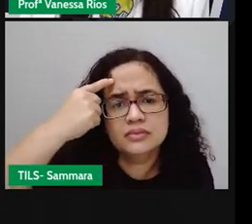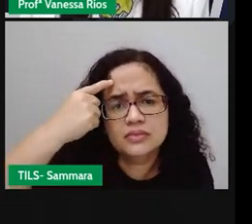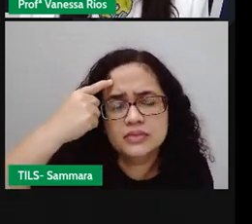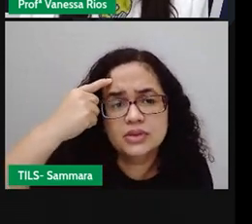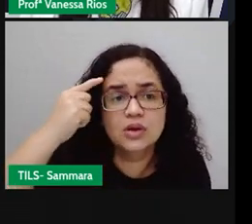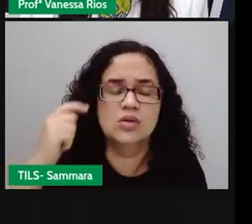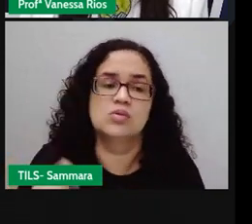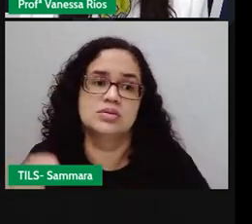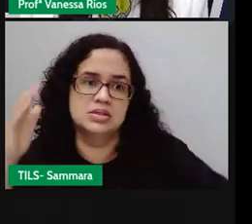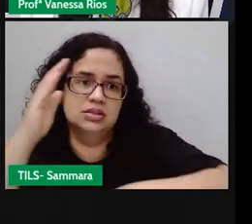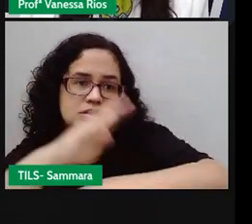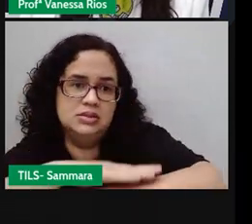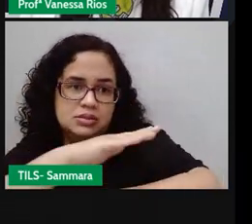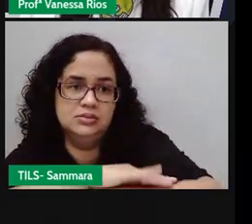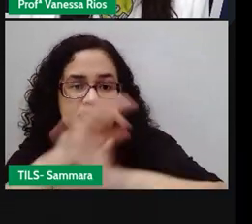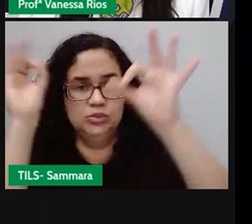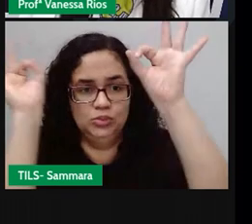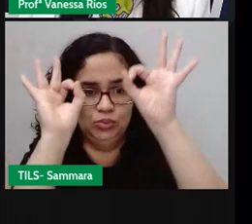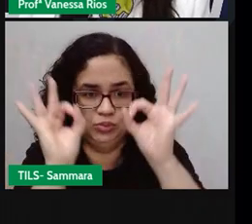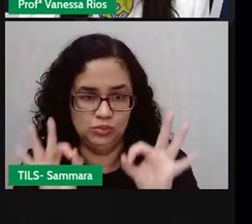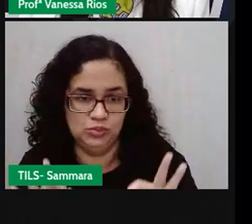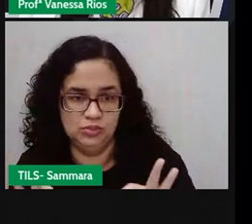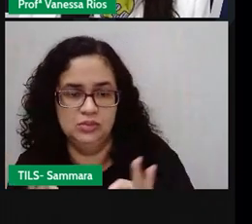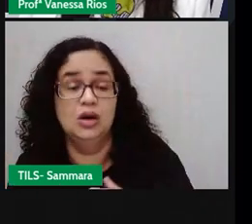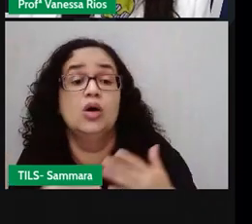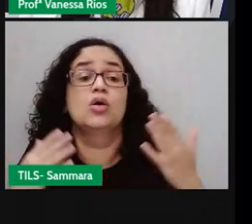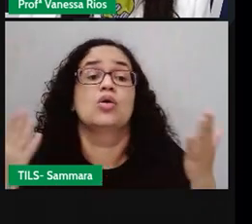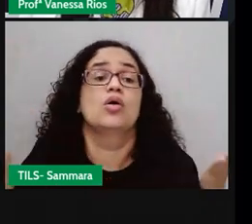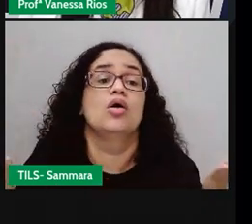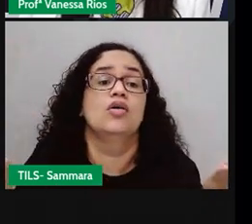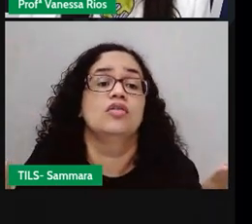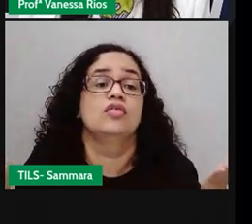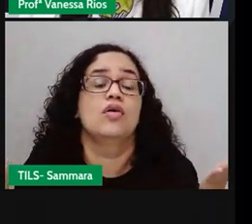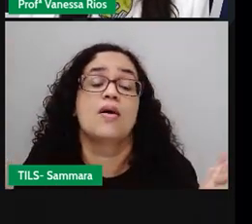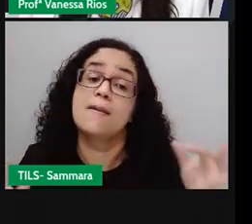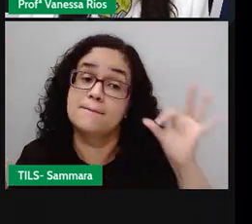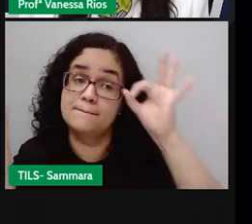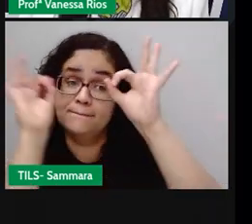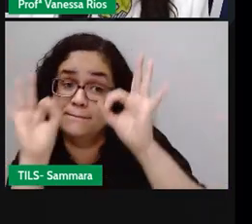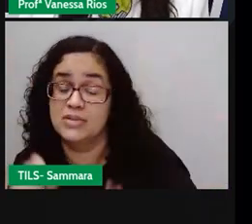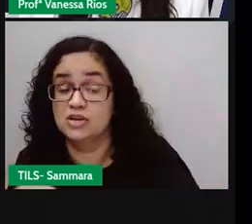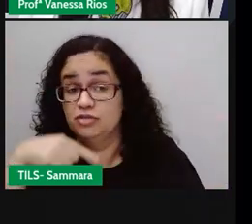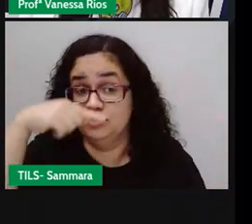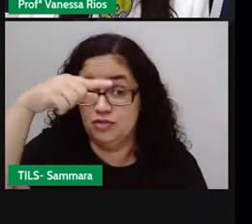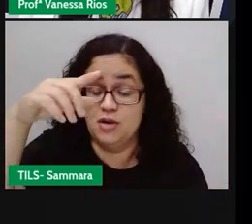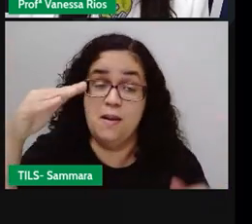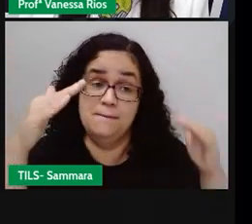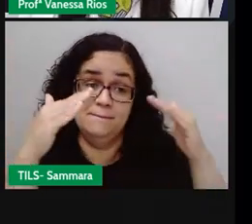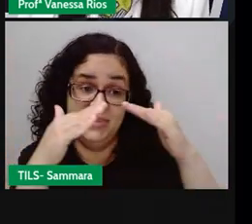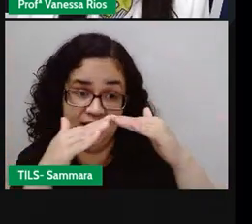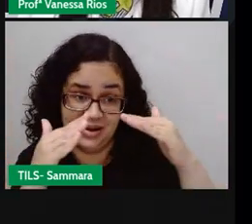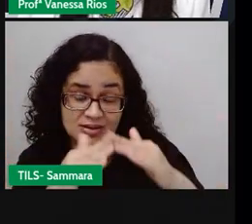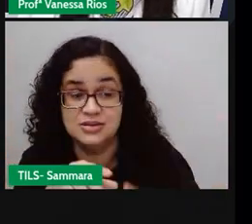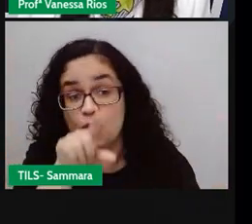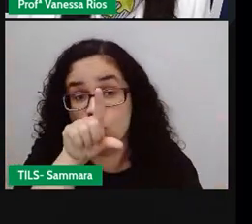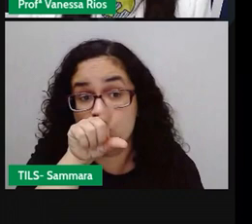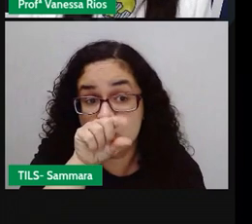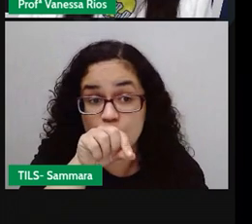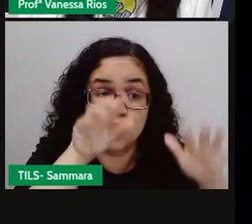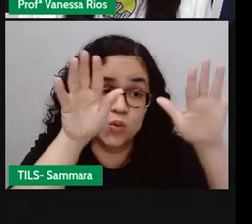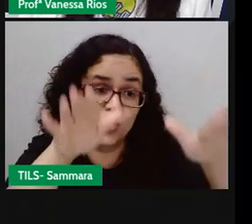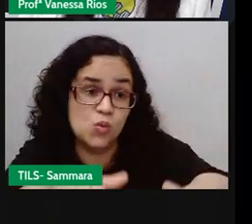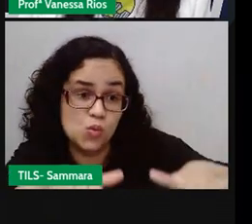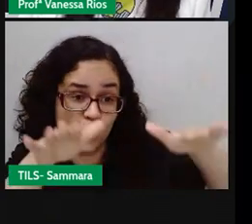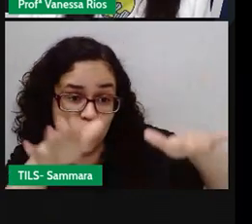sapo formulou um plano. Qual foi o plano? Ele foi lá para a casa do urubu, conversou